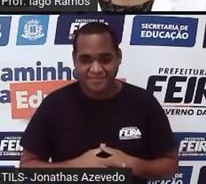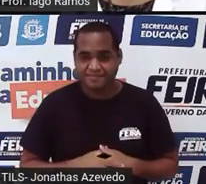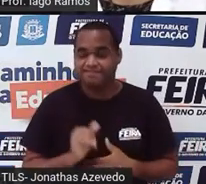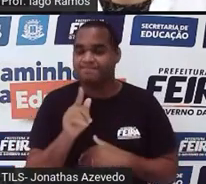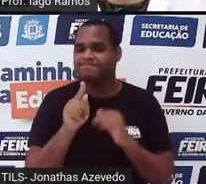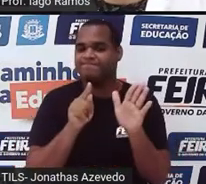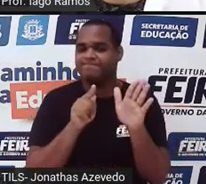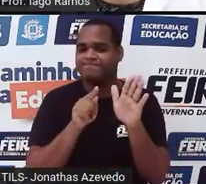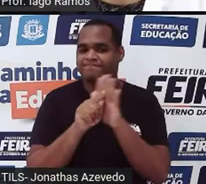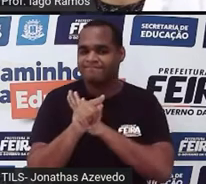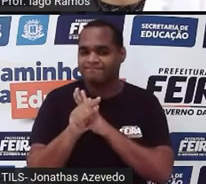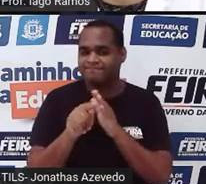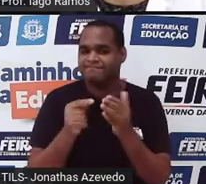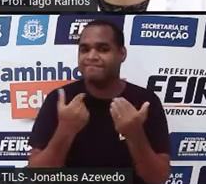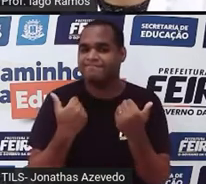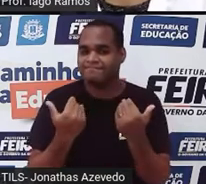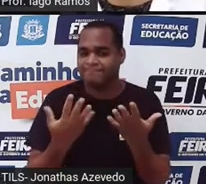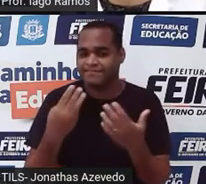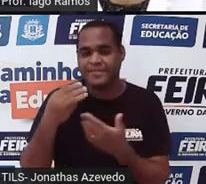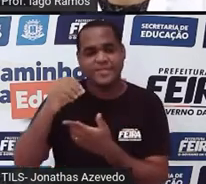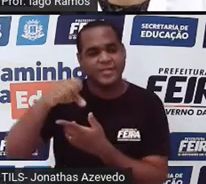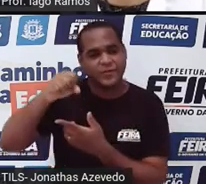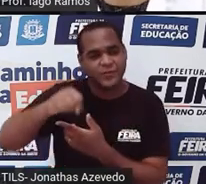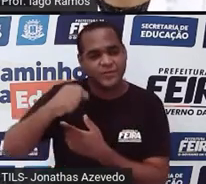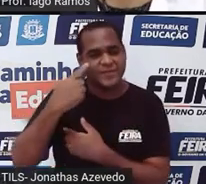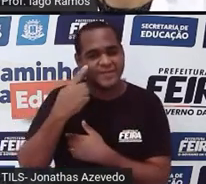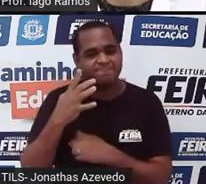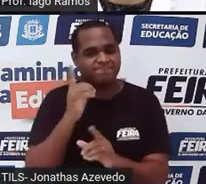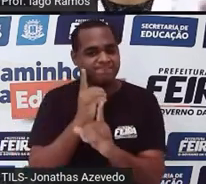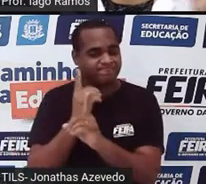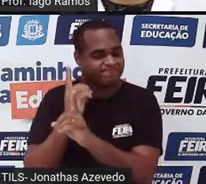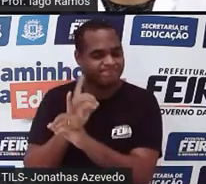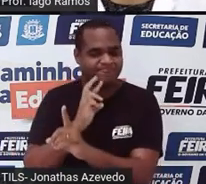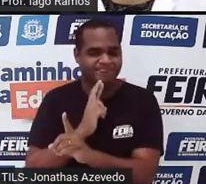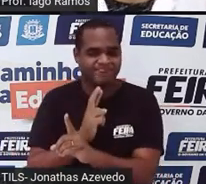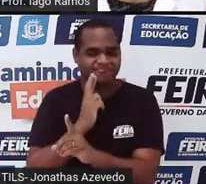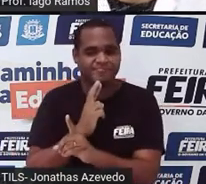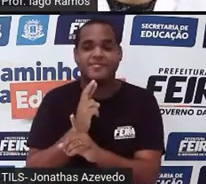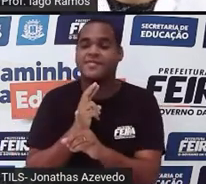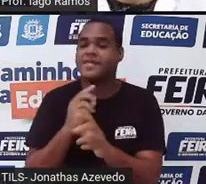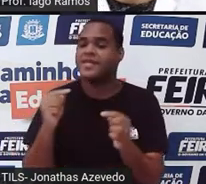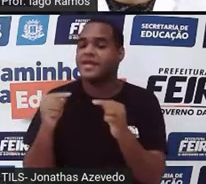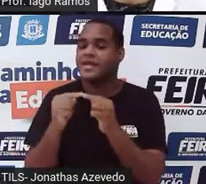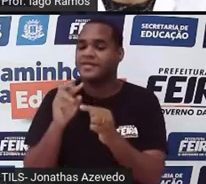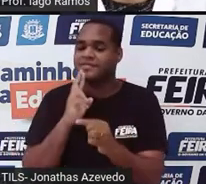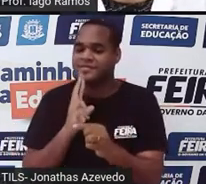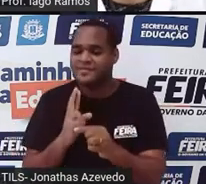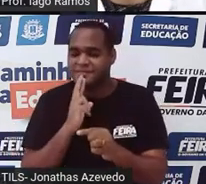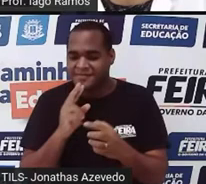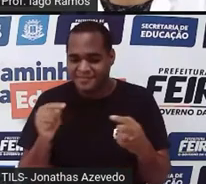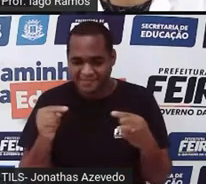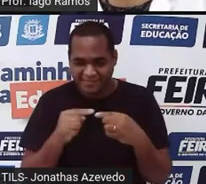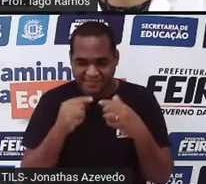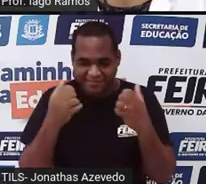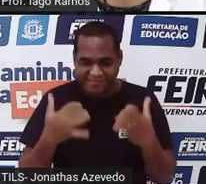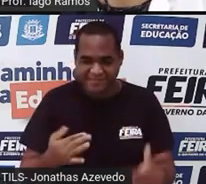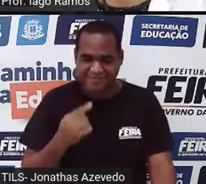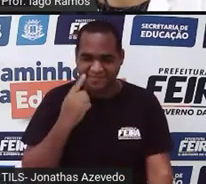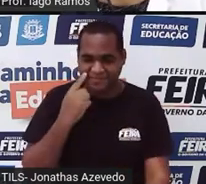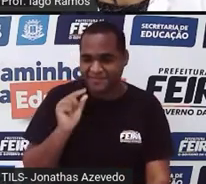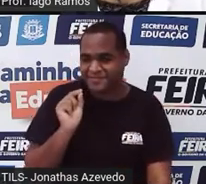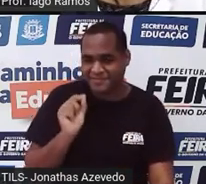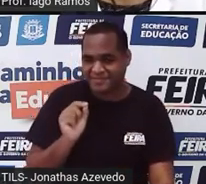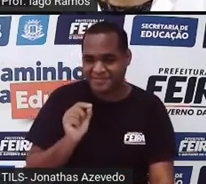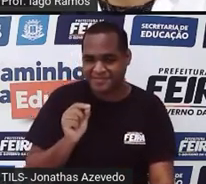pergunta é o seguinte, 30 segundos para você tentar achar a resposta e essa resposta é que tem o humor do que está sendo perguntada.